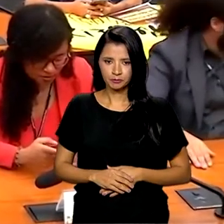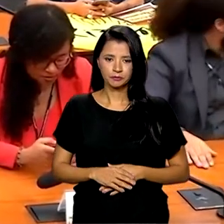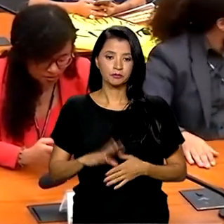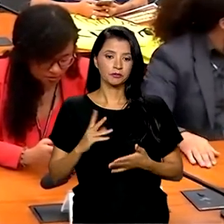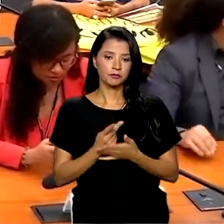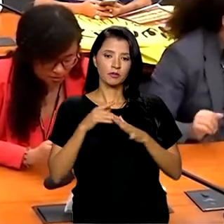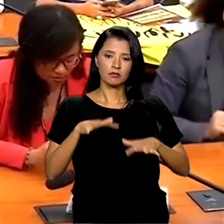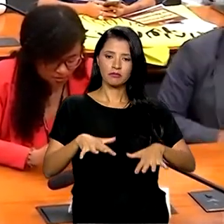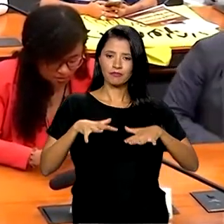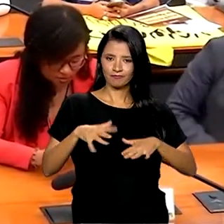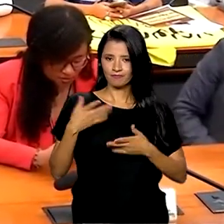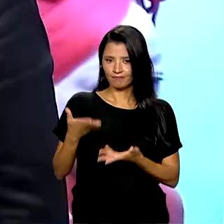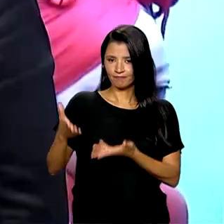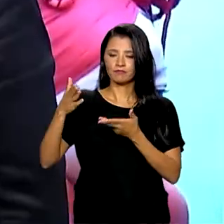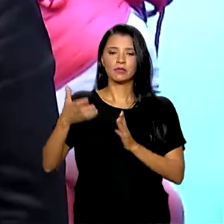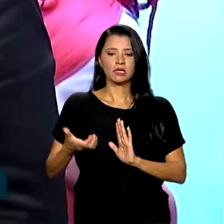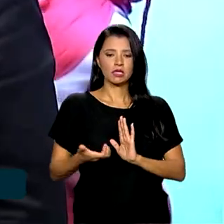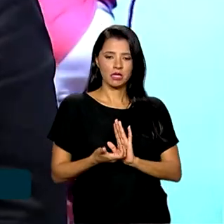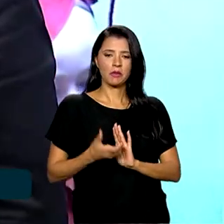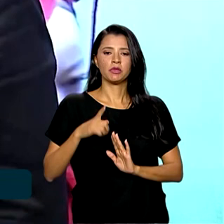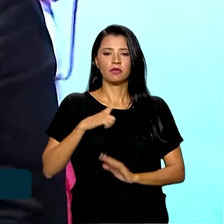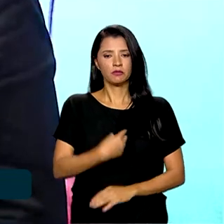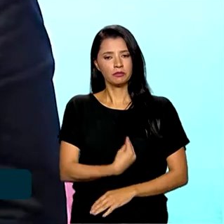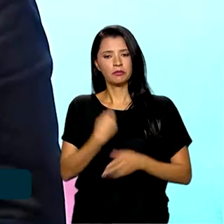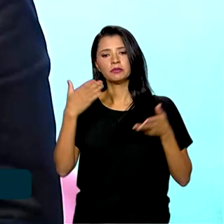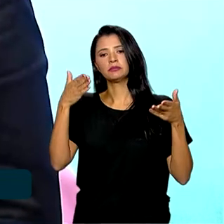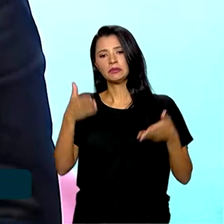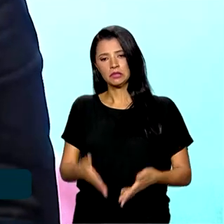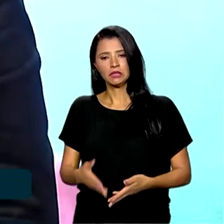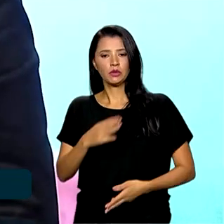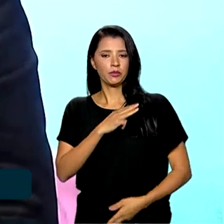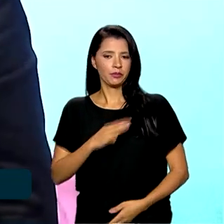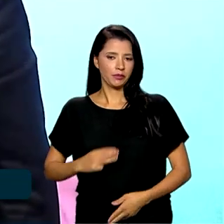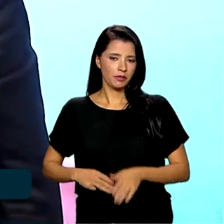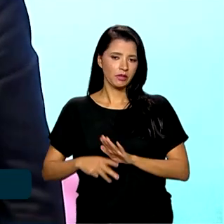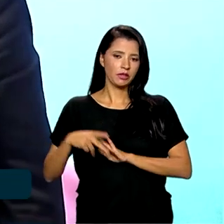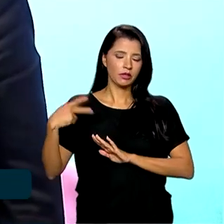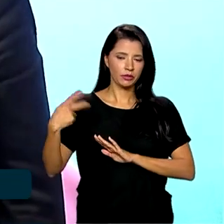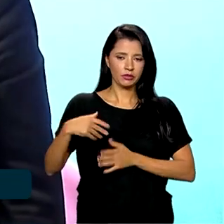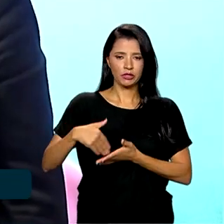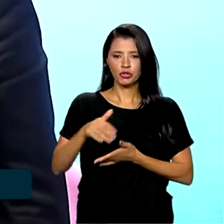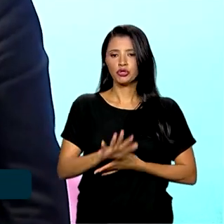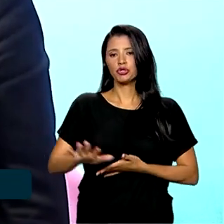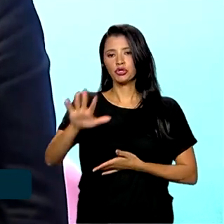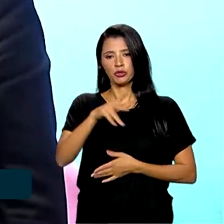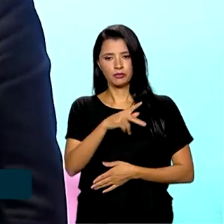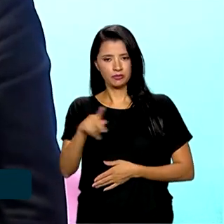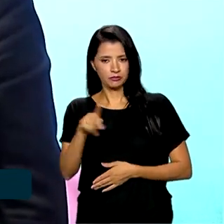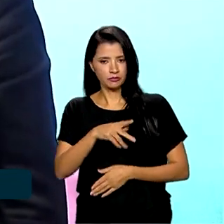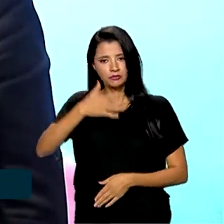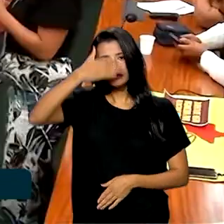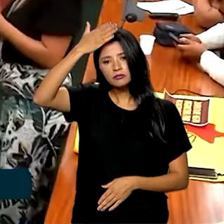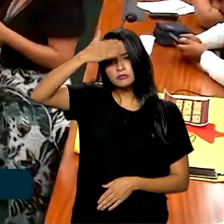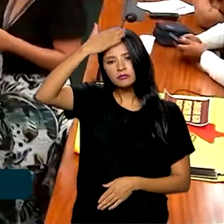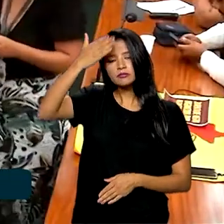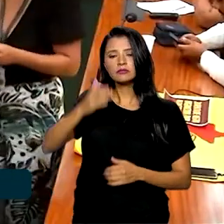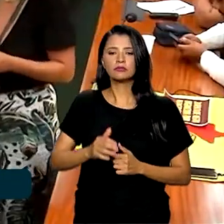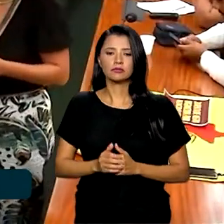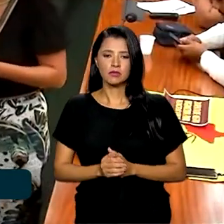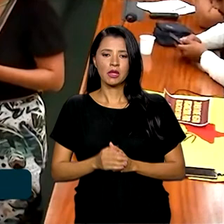pública na Câmara dos Deputados contou com a participação do ministro da Secretaria-Geral da Presidência, Márcio Macedo,